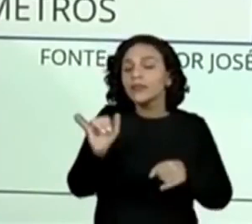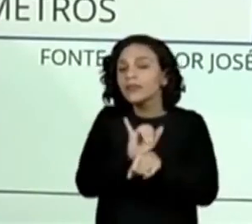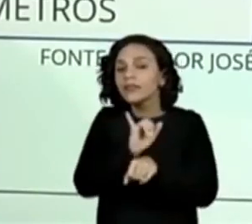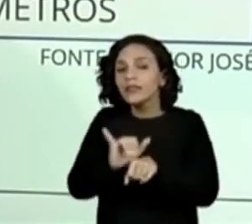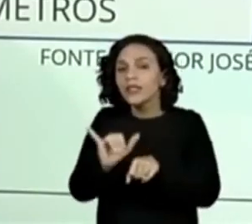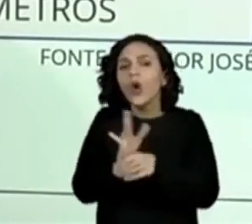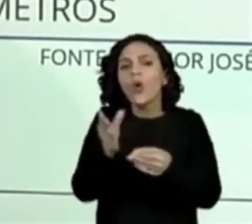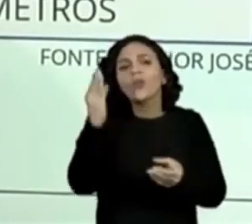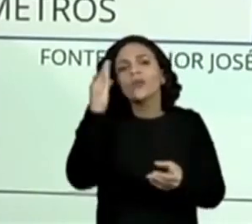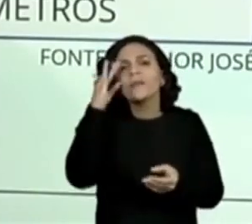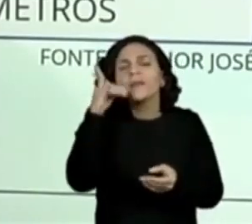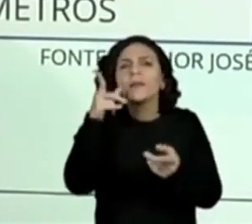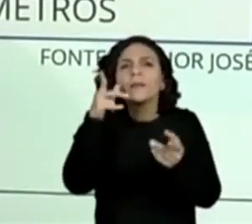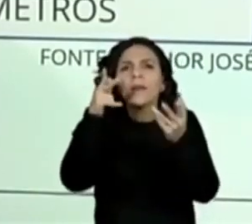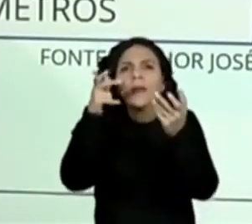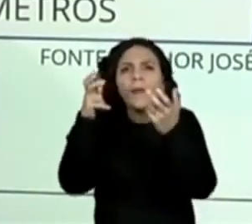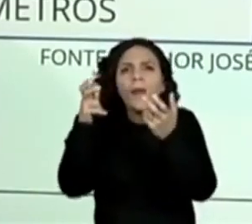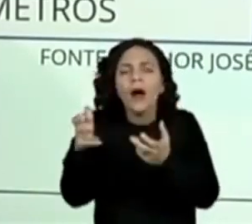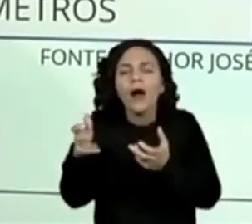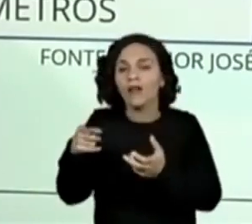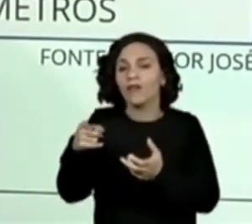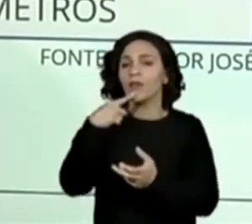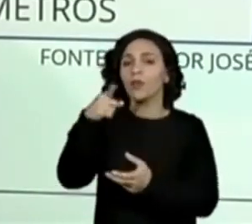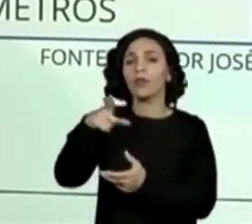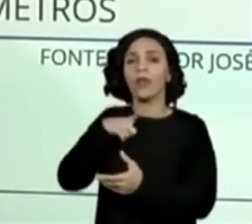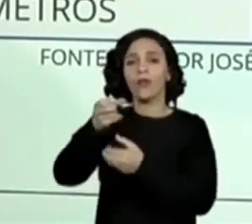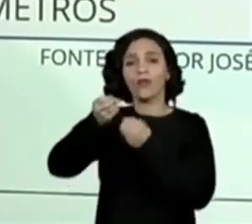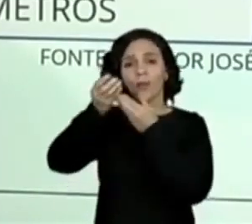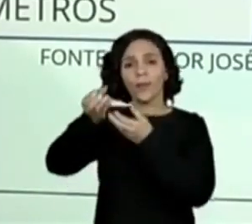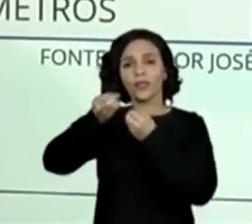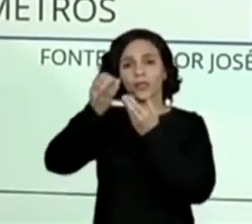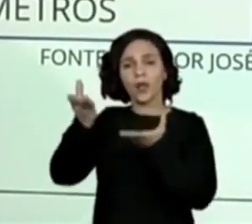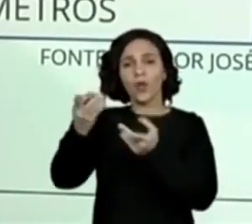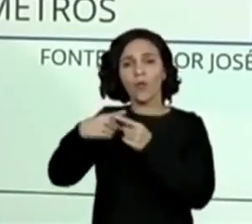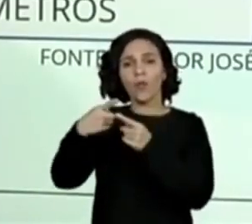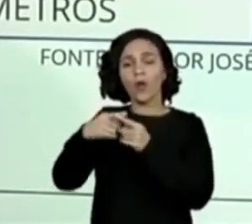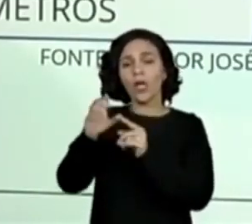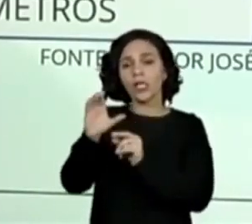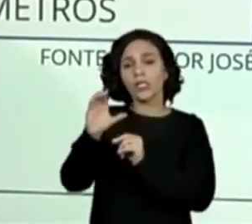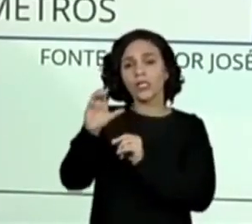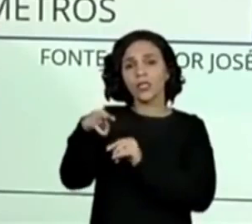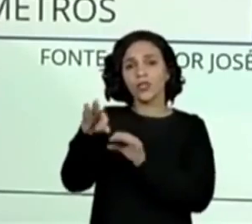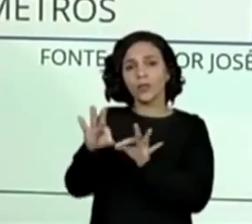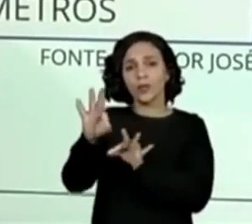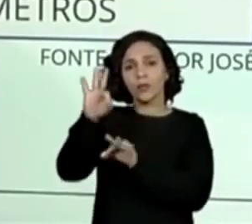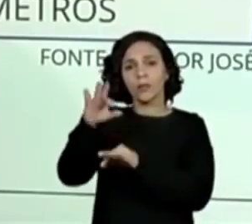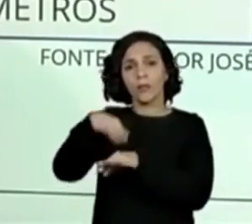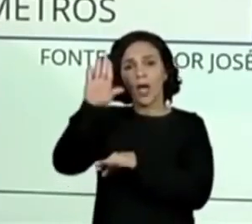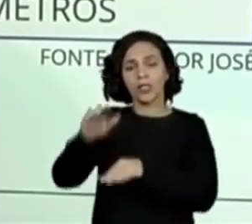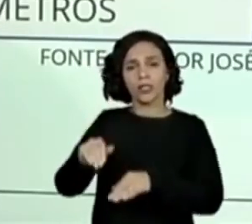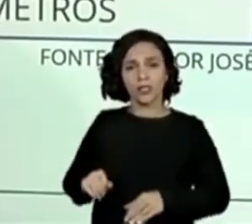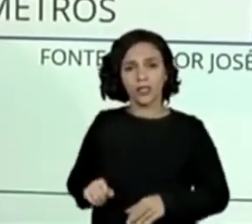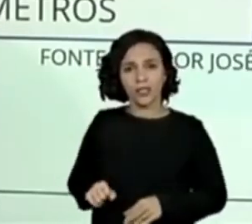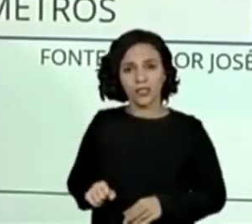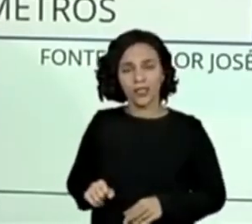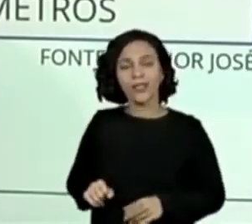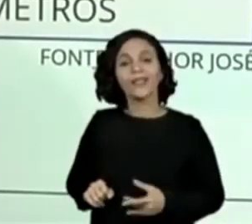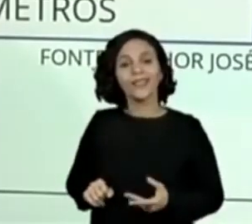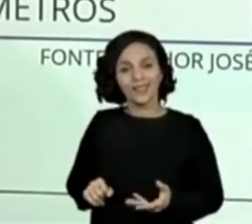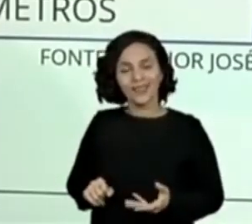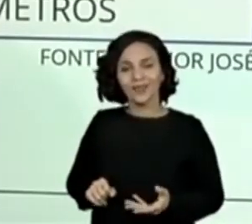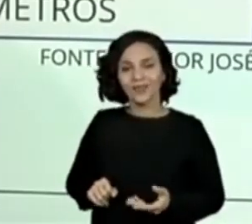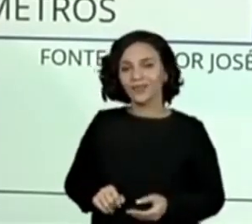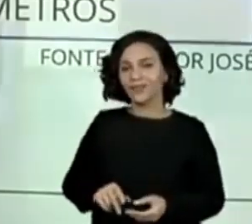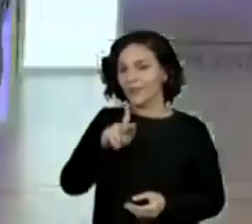Por que o Emerson? Pelas informações. Porque ele tem mais centímetros. Olha, a Júlia escreveu. Olha, a Júlia Júlia não. A professora